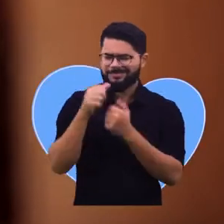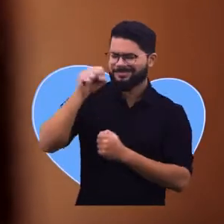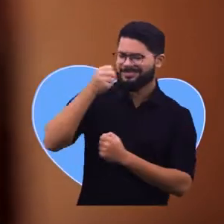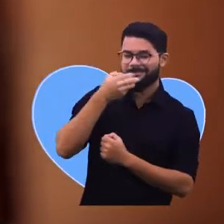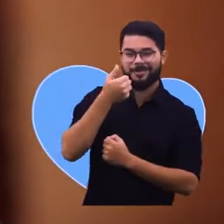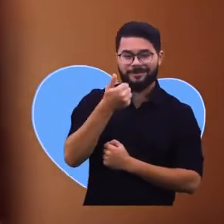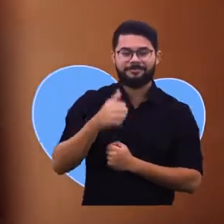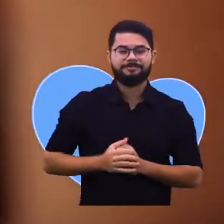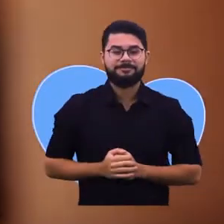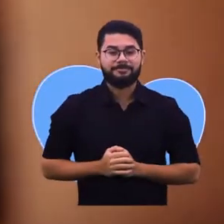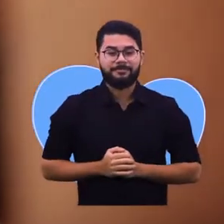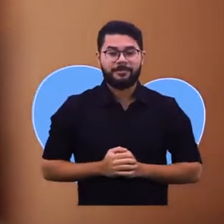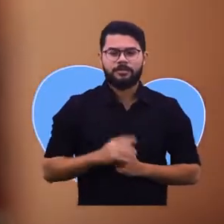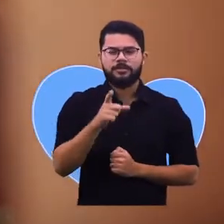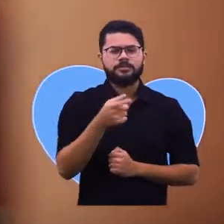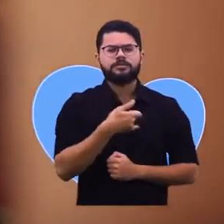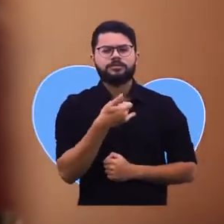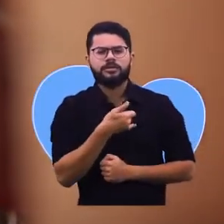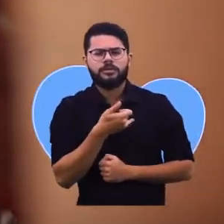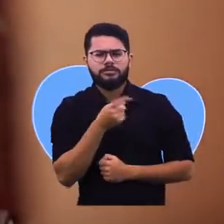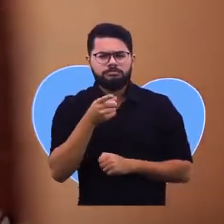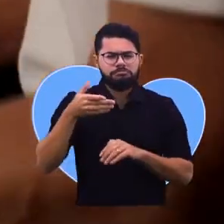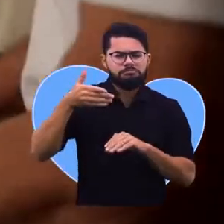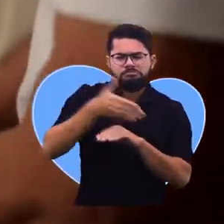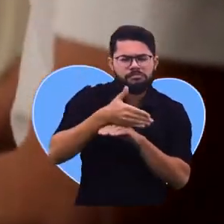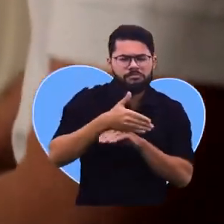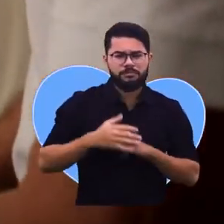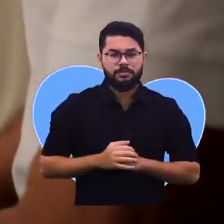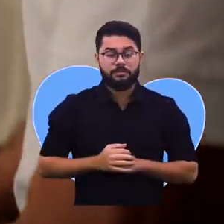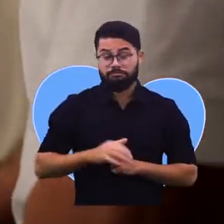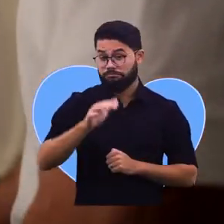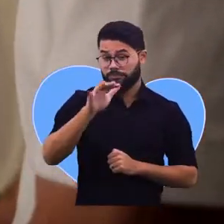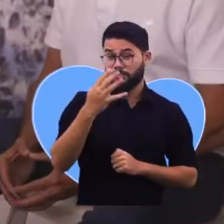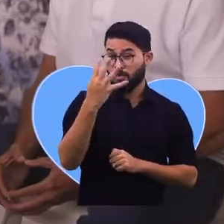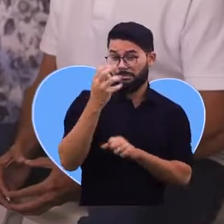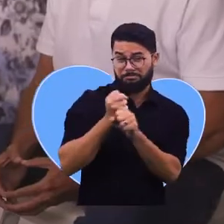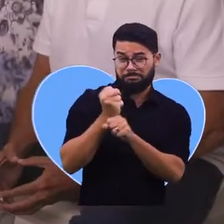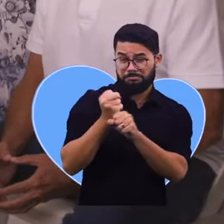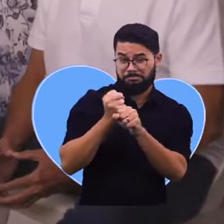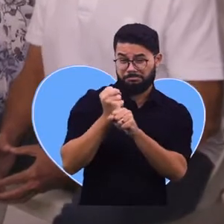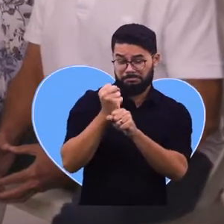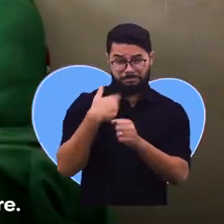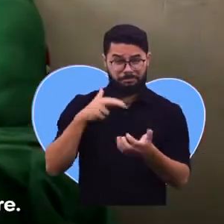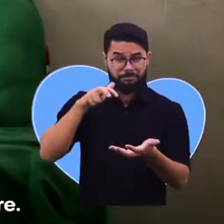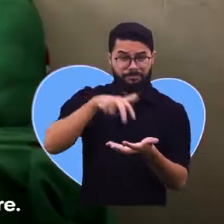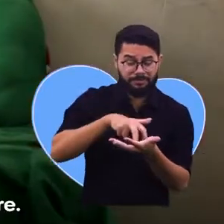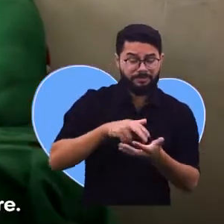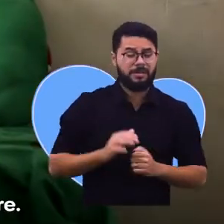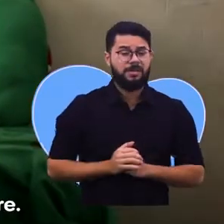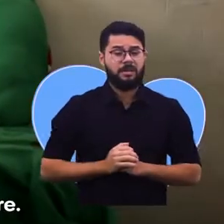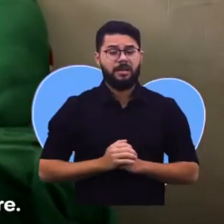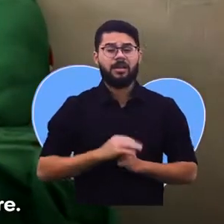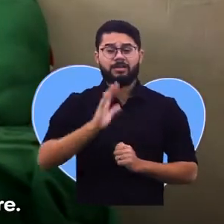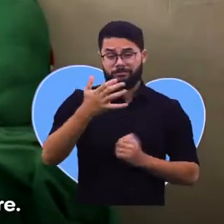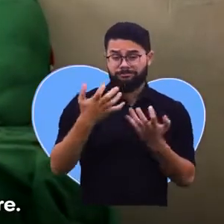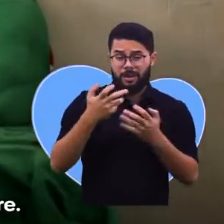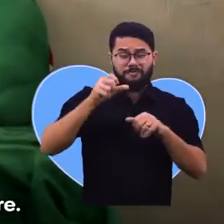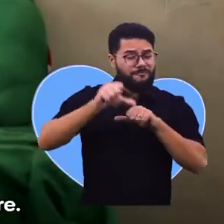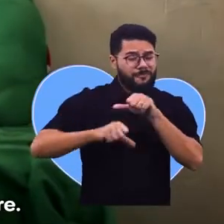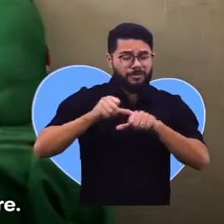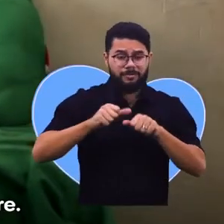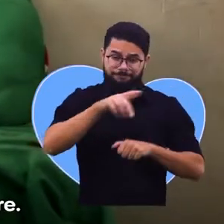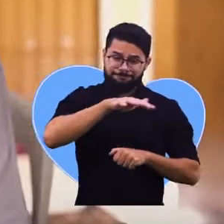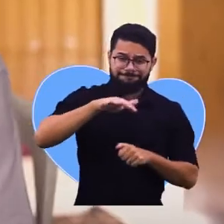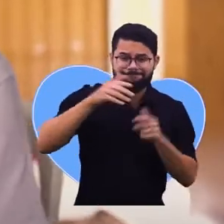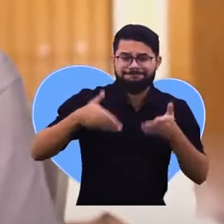Tudo, como é que vai? Quantos anos você está aqui? Vai fazer quatro anos que a gente está aqui. Quatro anos? O que eu queria, assim, mudança no